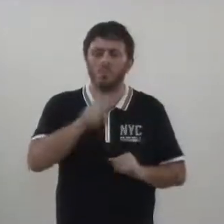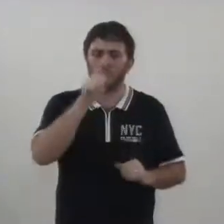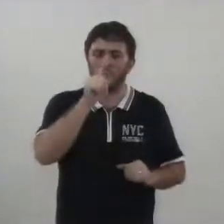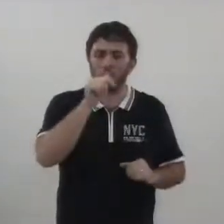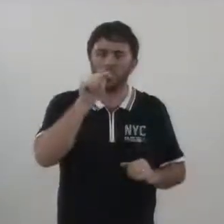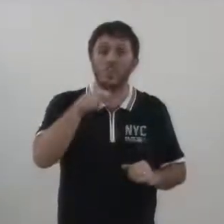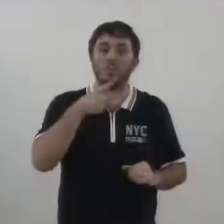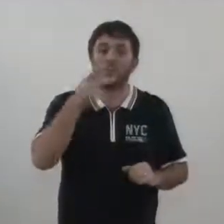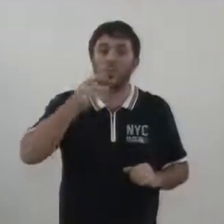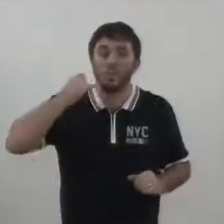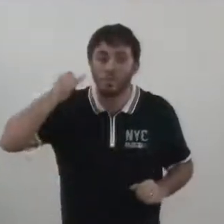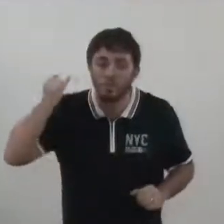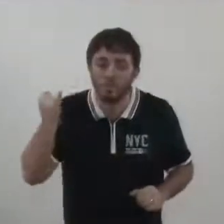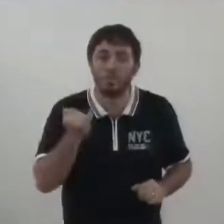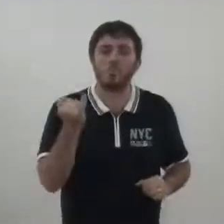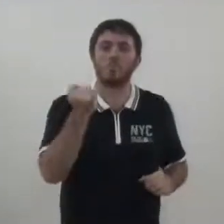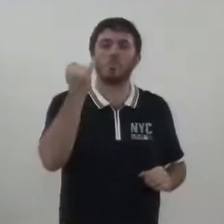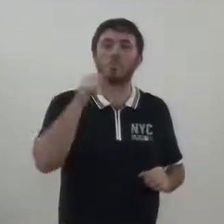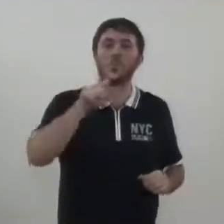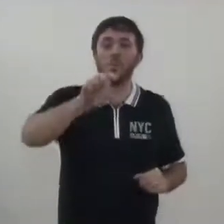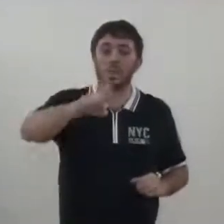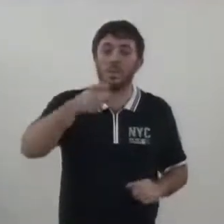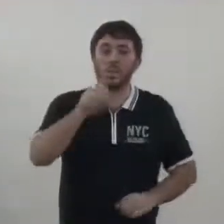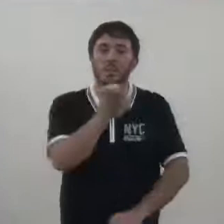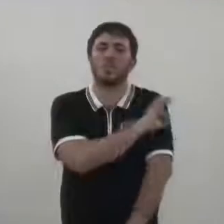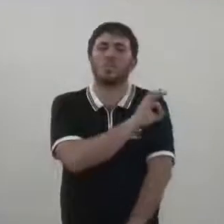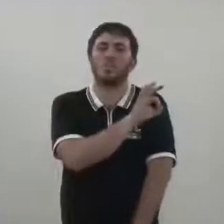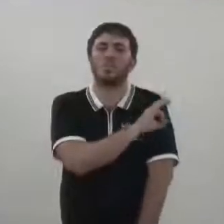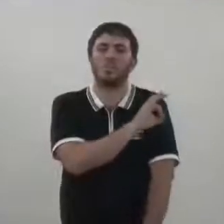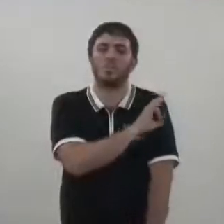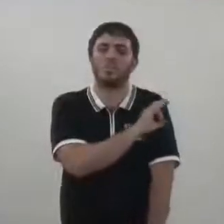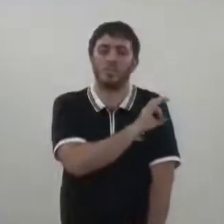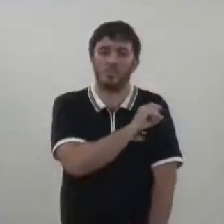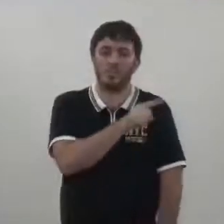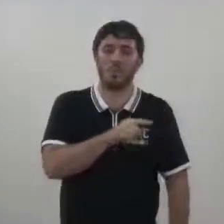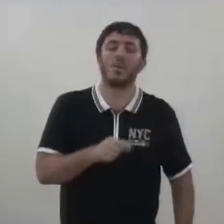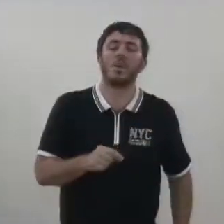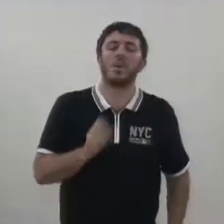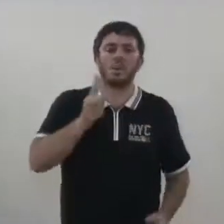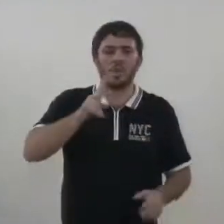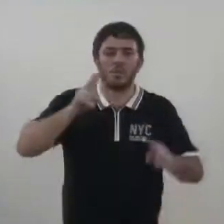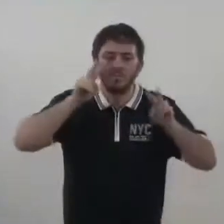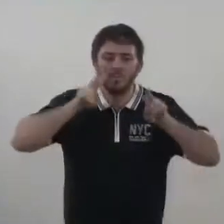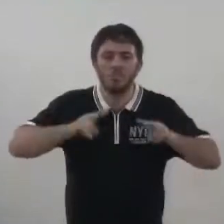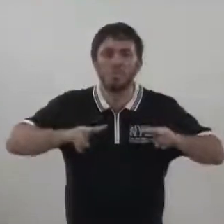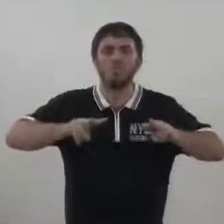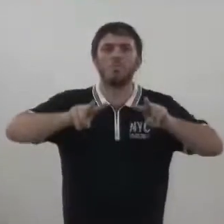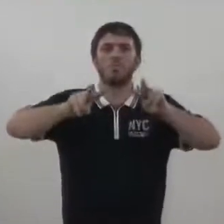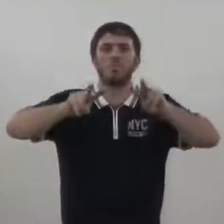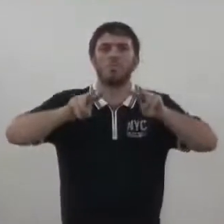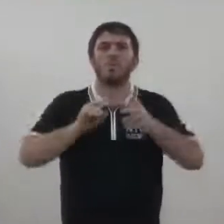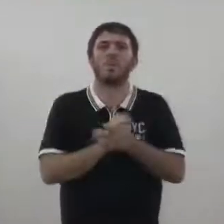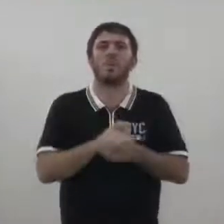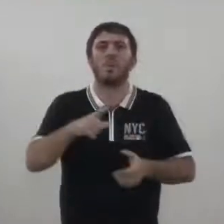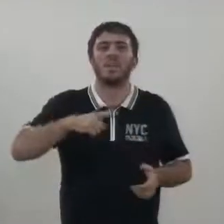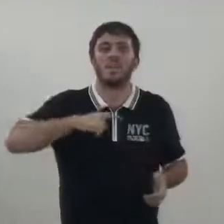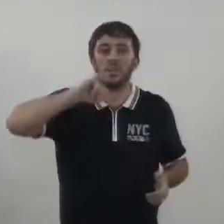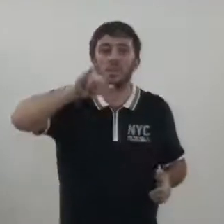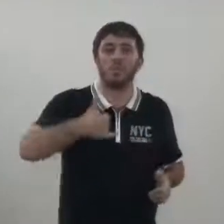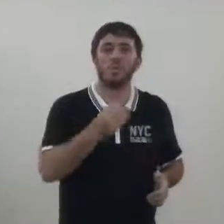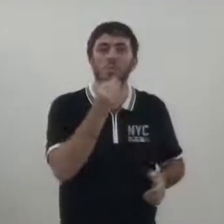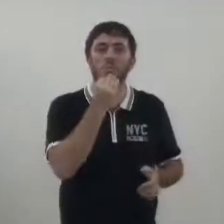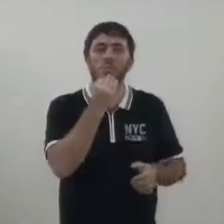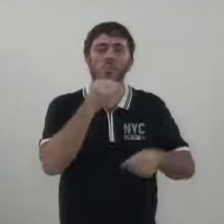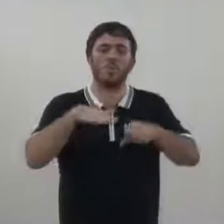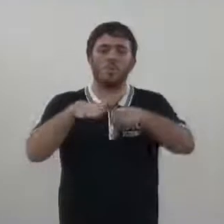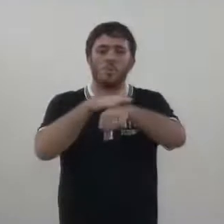importante destacar que o nosso querido ex-prefeito, José Gasparini, por diversas vezes já assistimos, tivemos a oportunidade de conversar com ele,